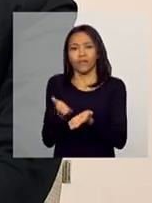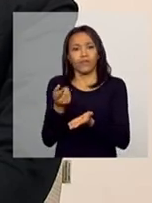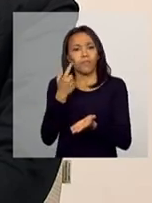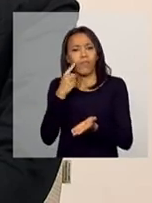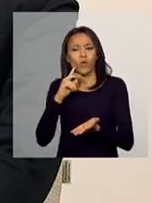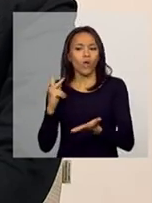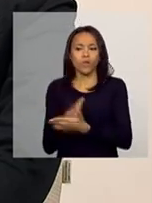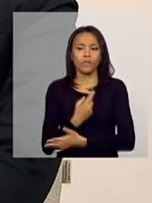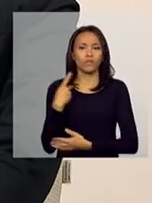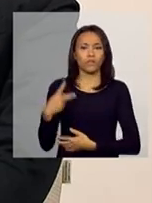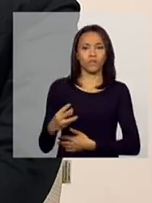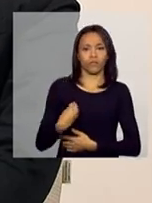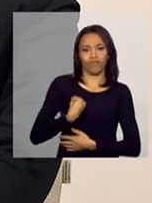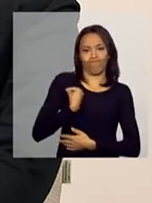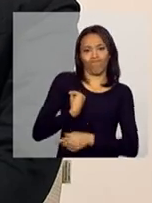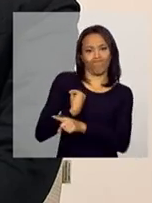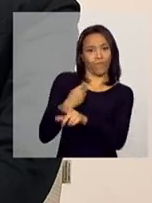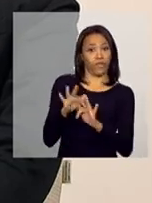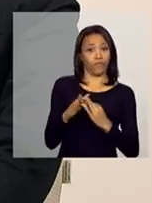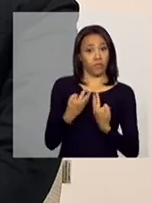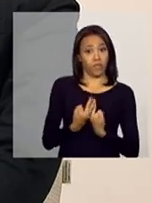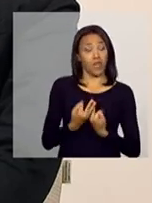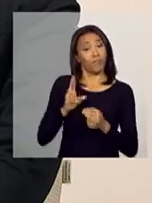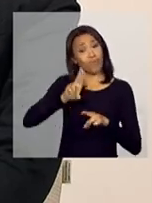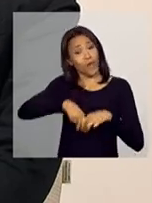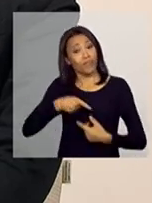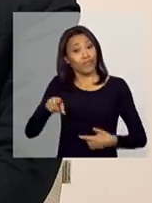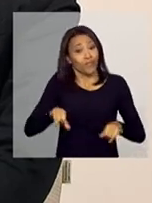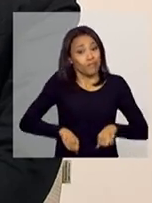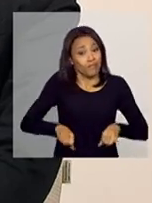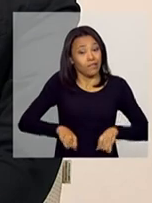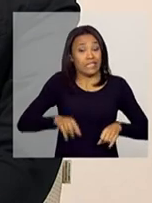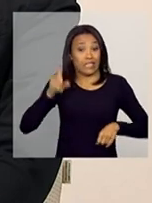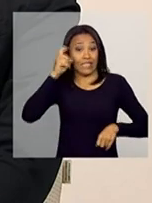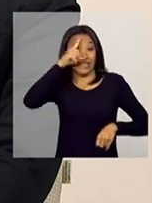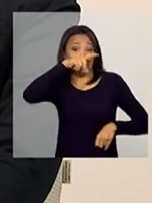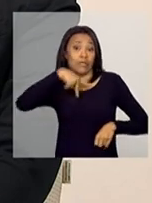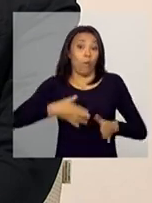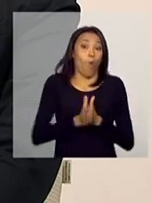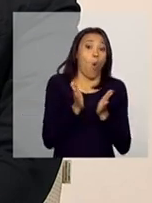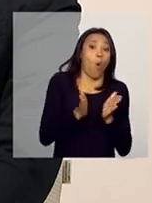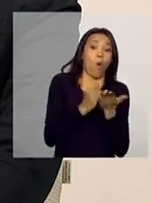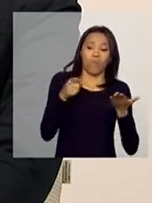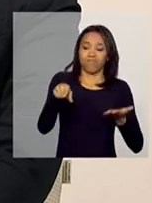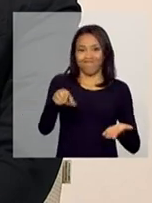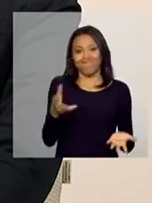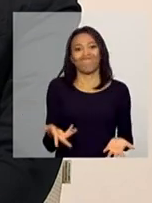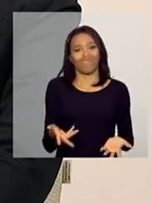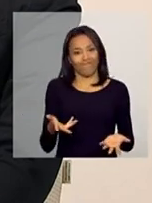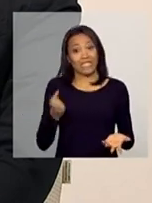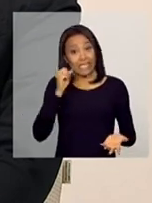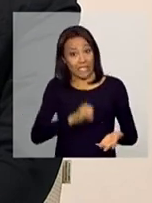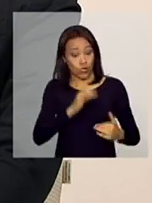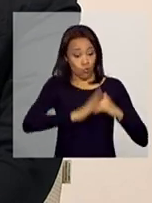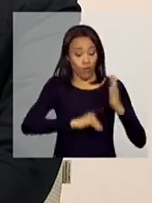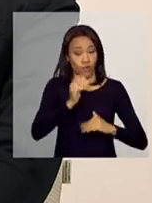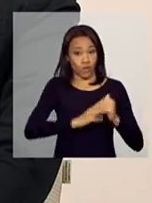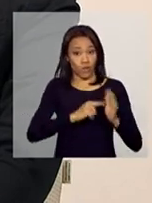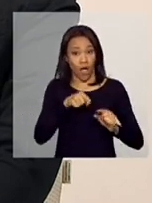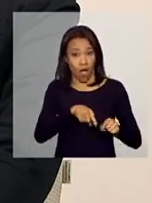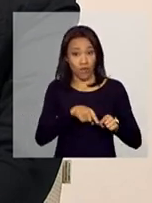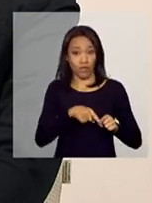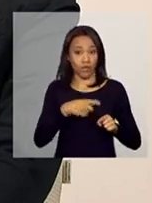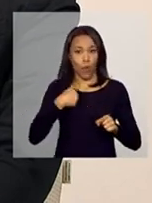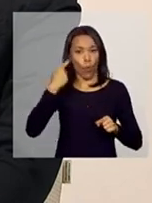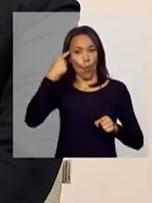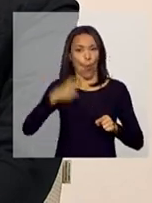situações, em função da vulnerabilidade que ela vivencia. Então, é uma vulnerabilidade que, se a equipe técnica deixar de ter